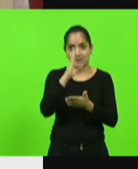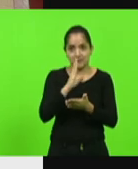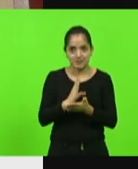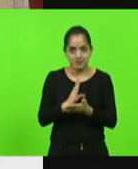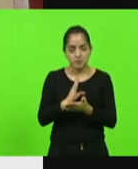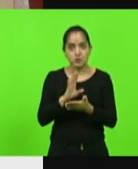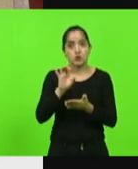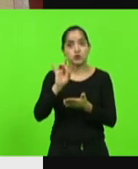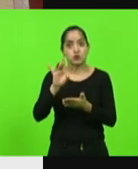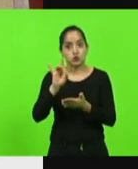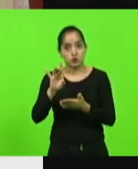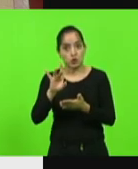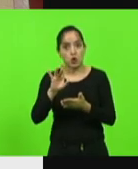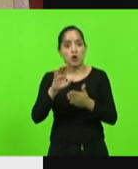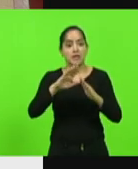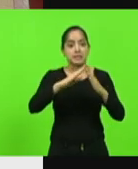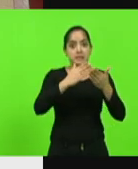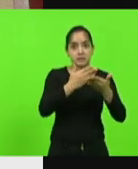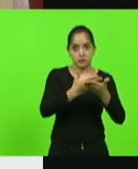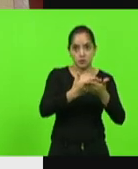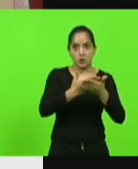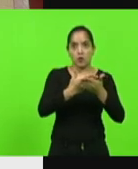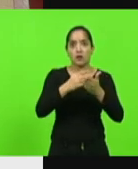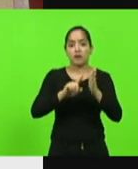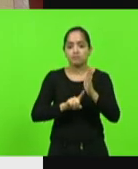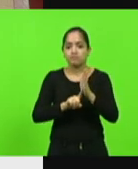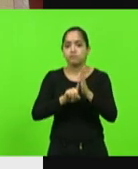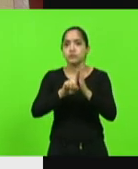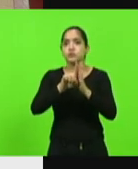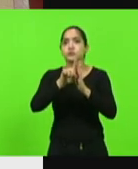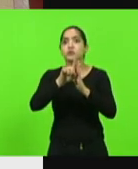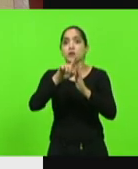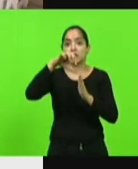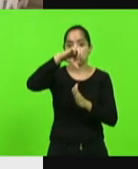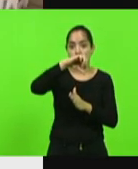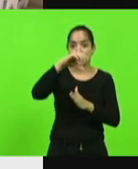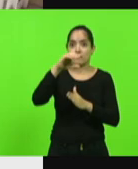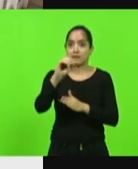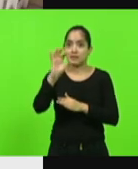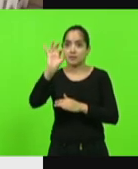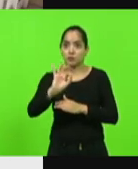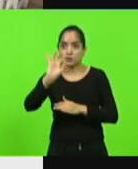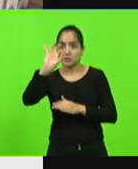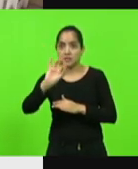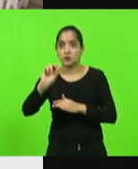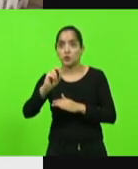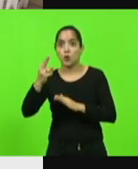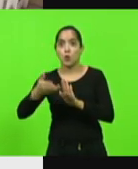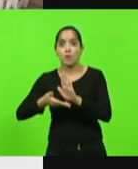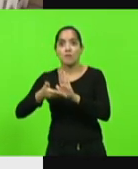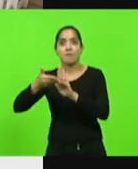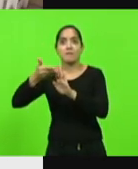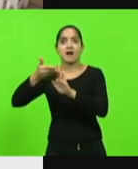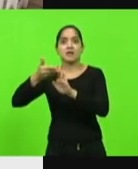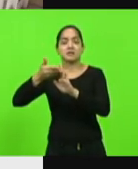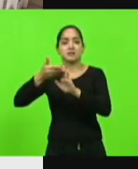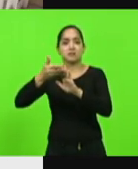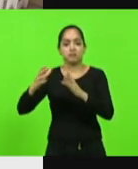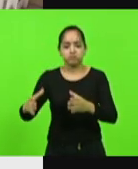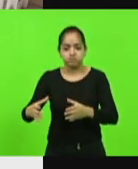instituições que alcancem a meta de 90% ou mais de resíduos encaminhados